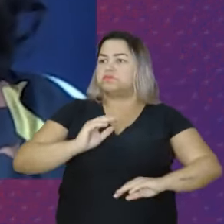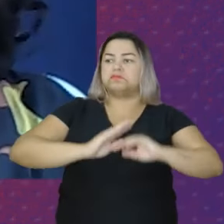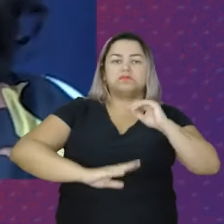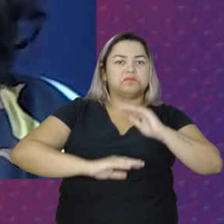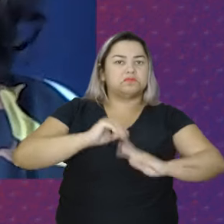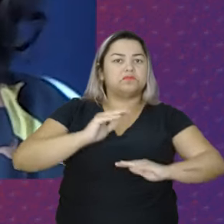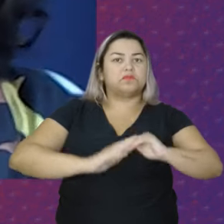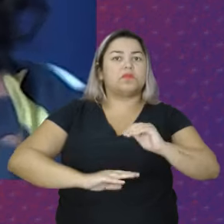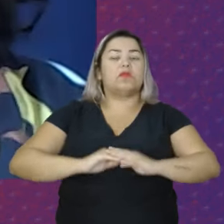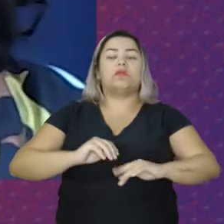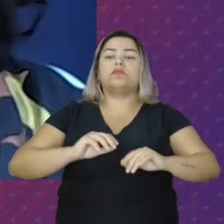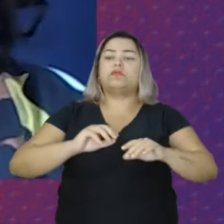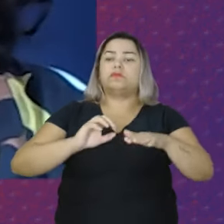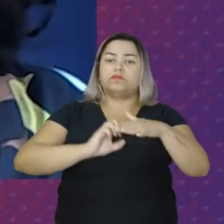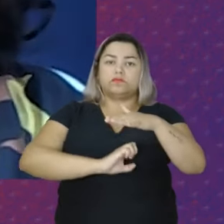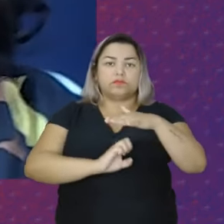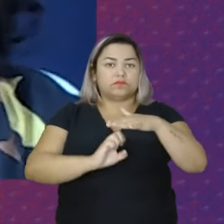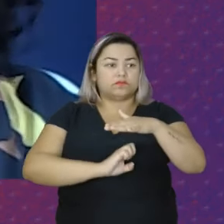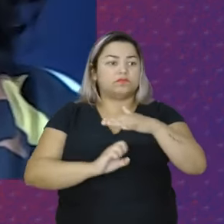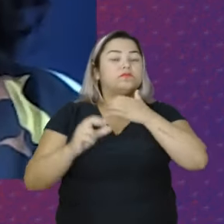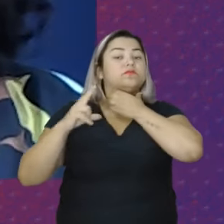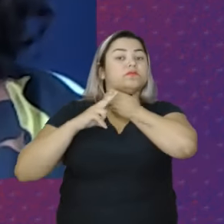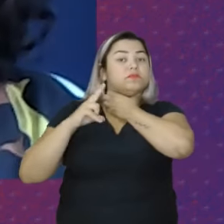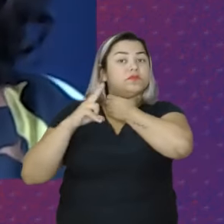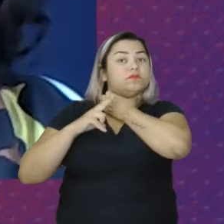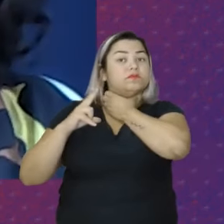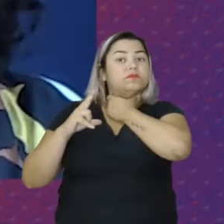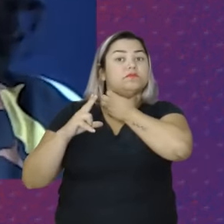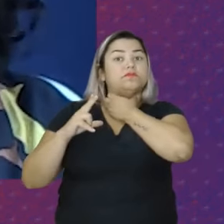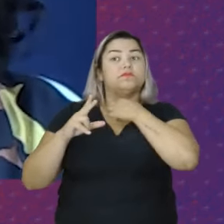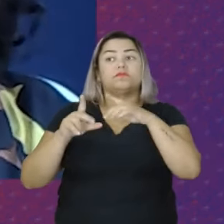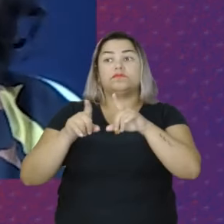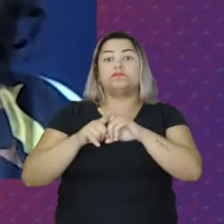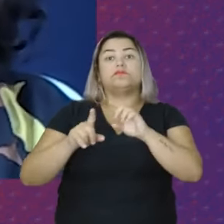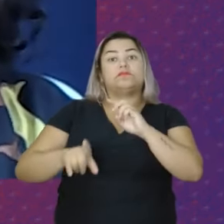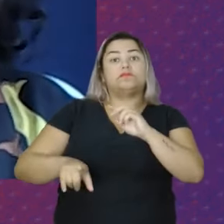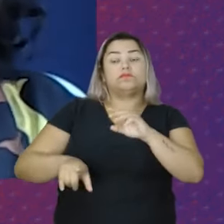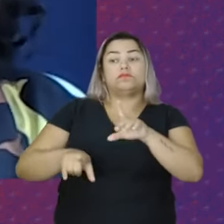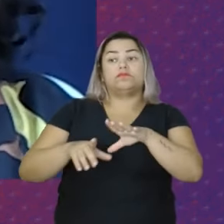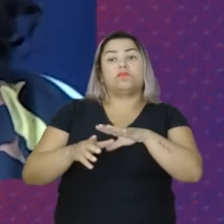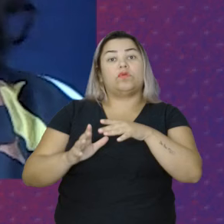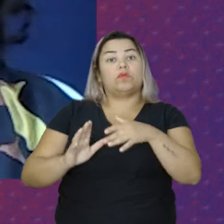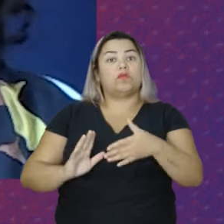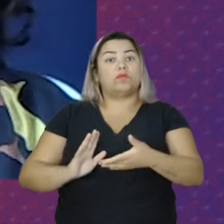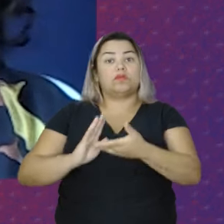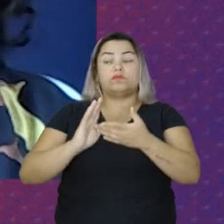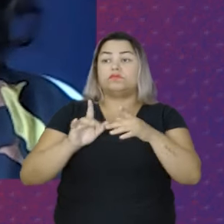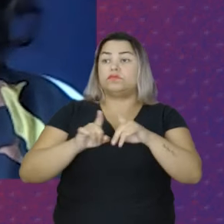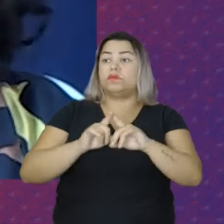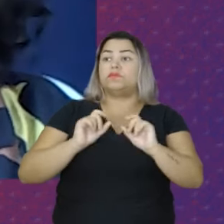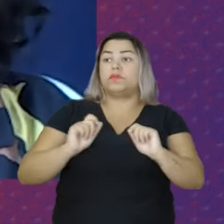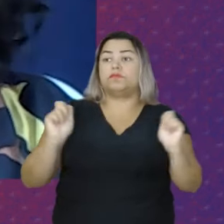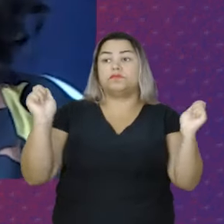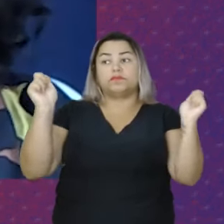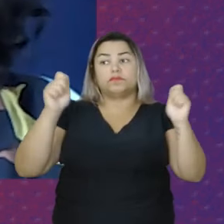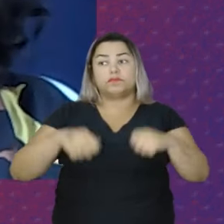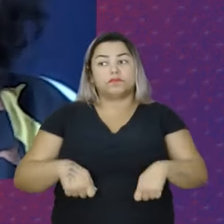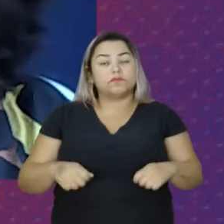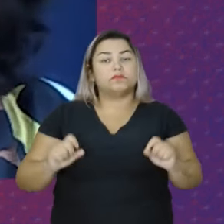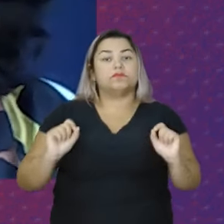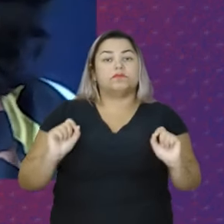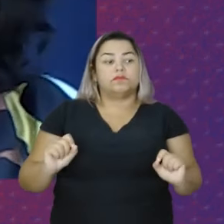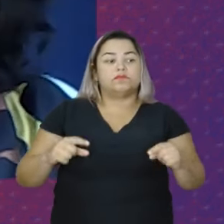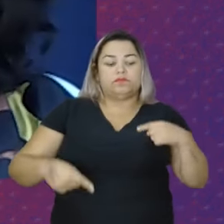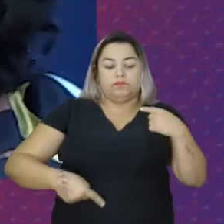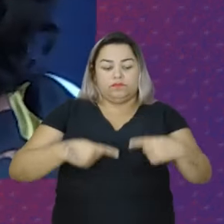empresa privada Seja no executivo Nos legislativos Então nós precisamos De